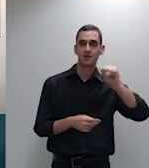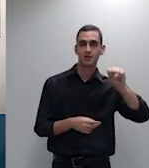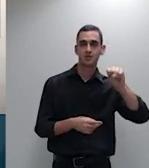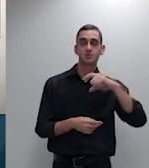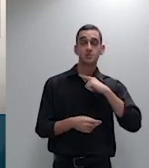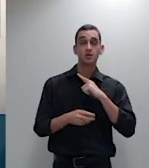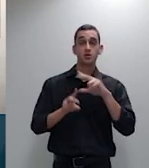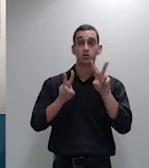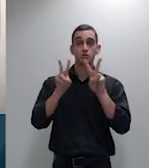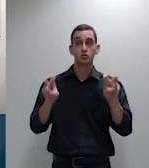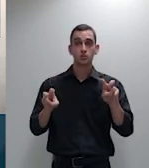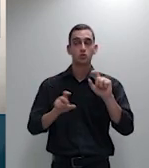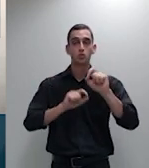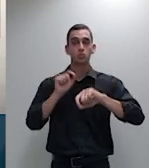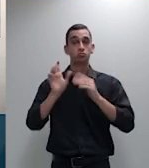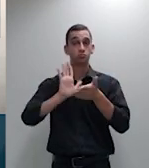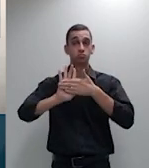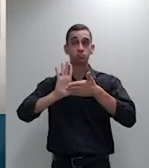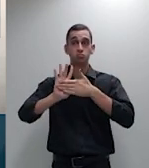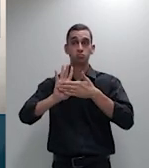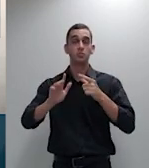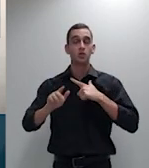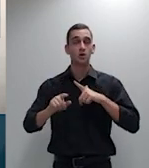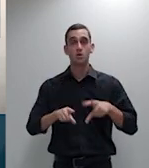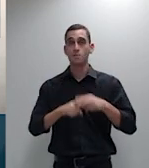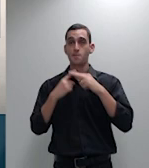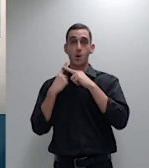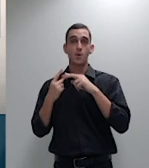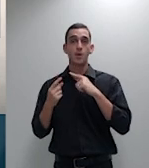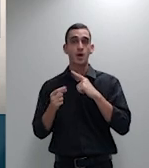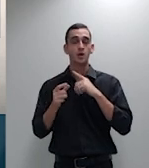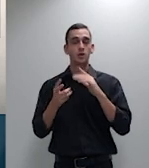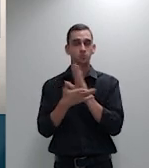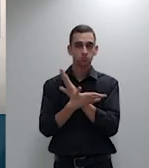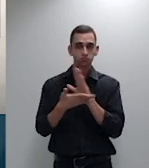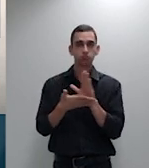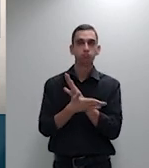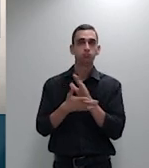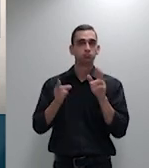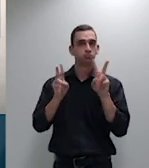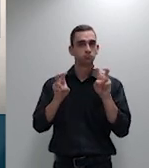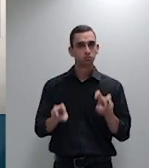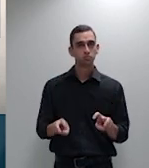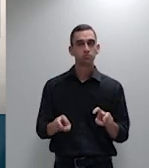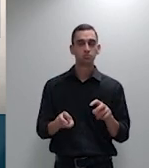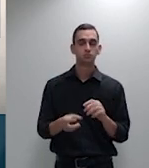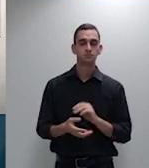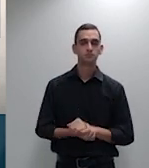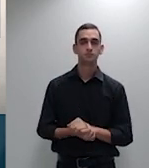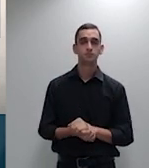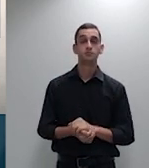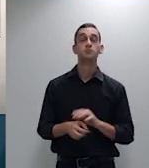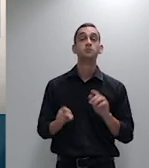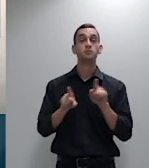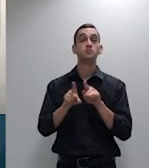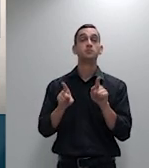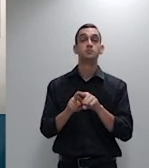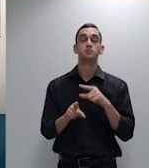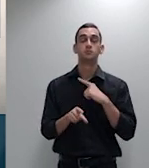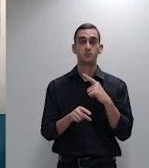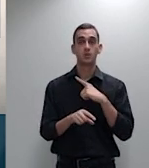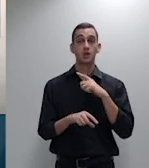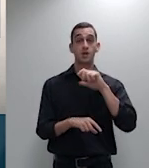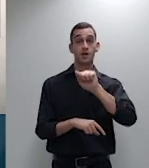propostas de reajuste das seguradoras o grupo técnico da agência avalia se